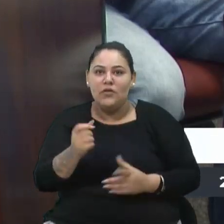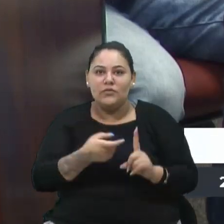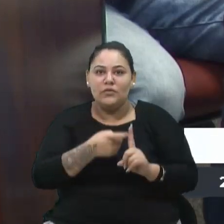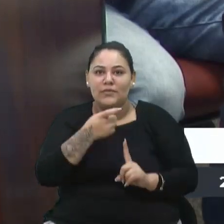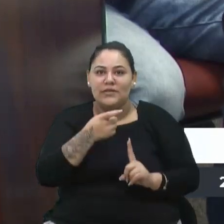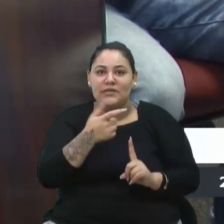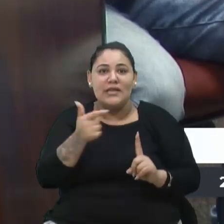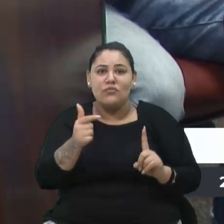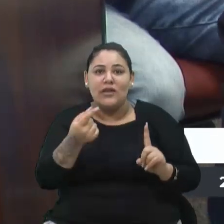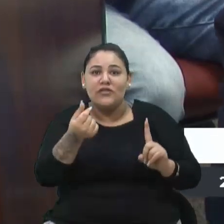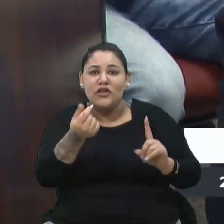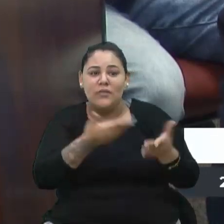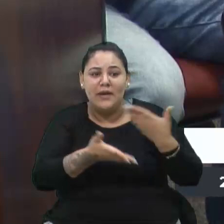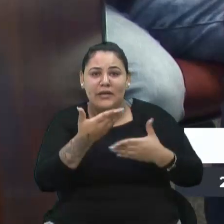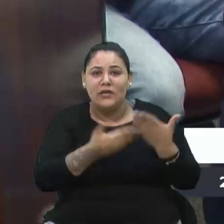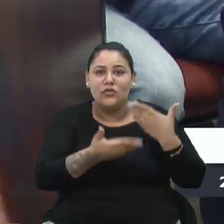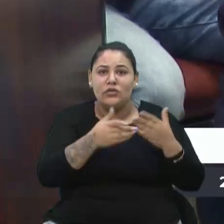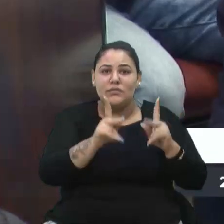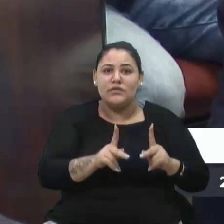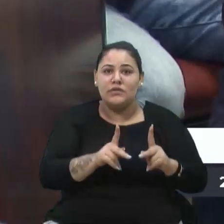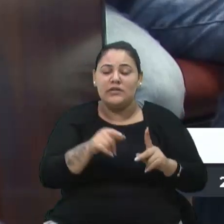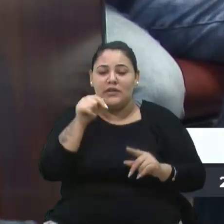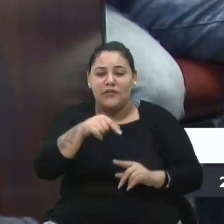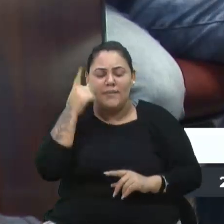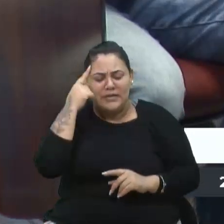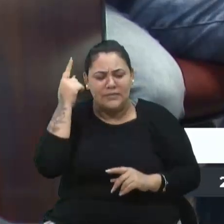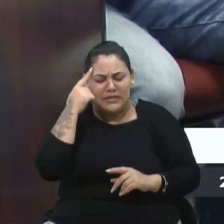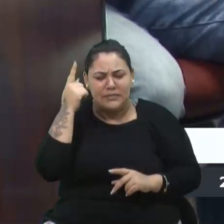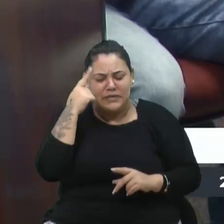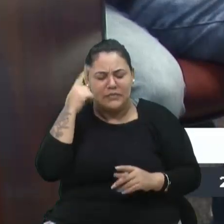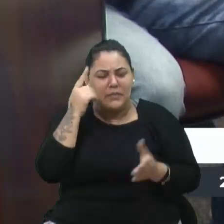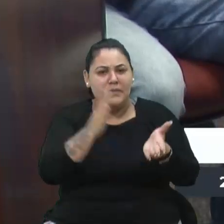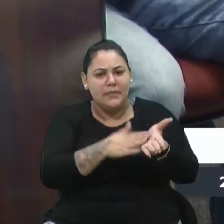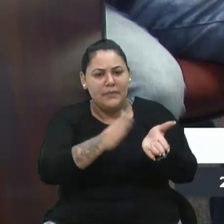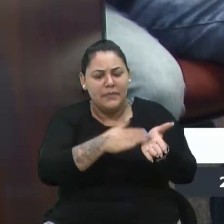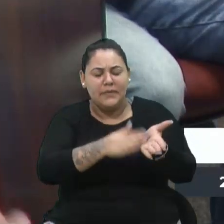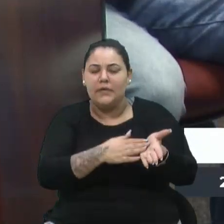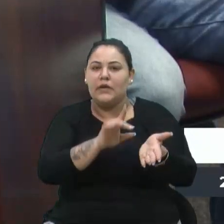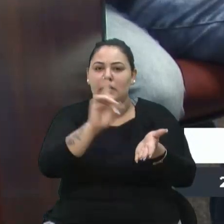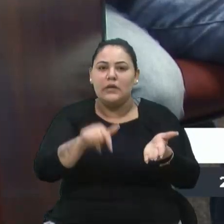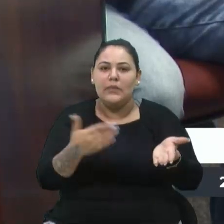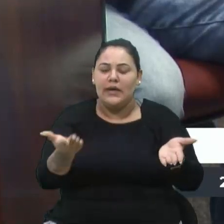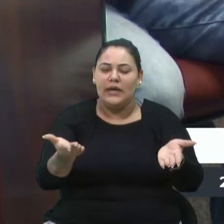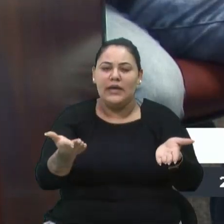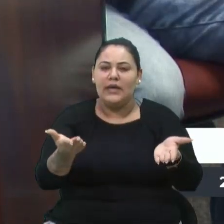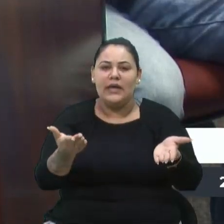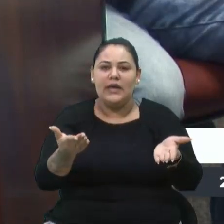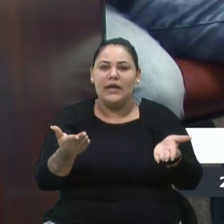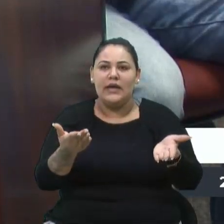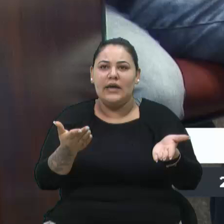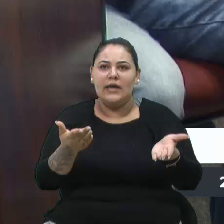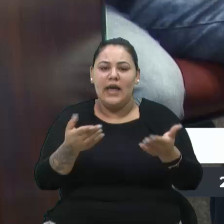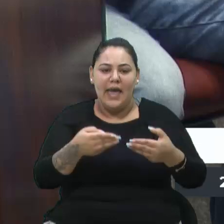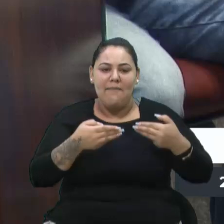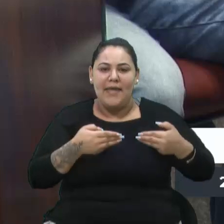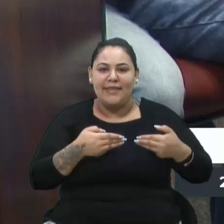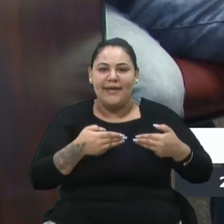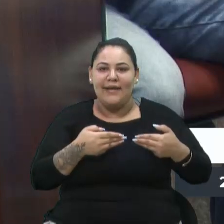E aí a gente fica aqui batendo cabeça com os deputados, pedindo... Não é uma questão de emendas.